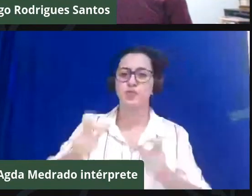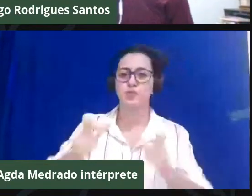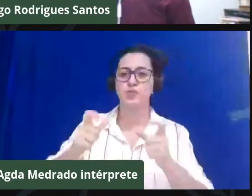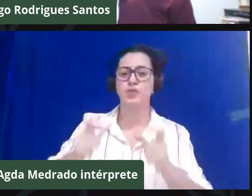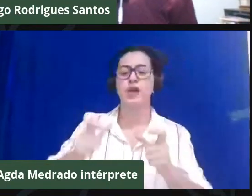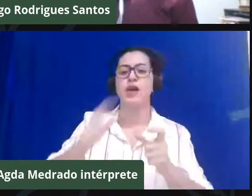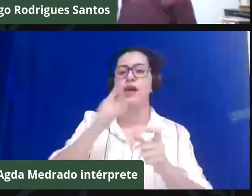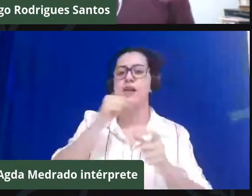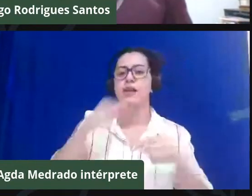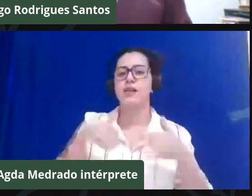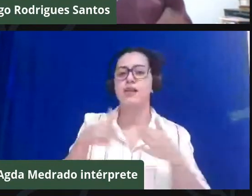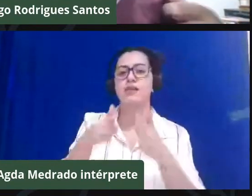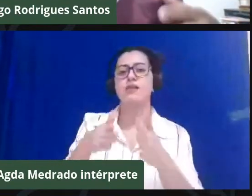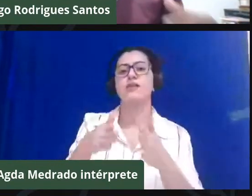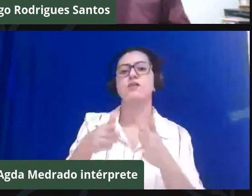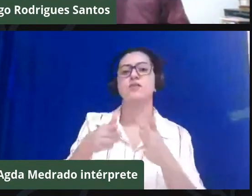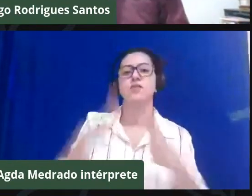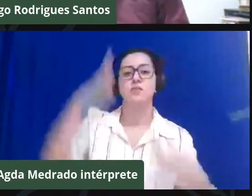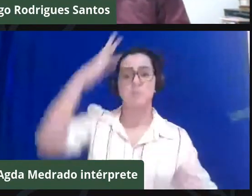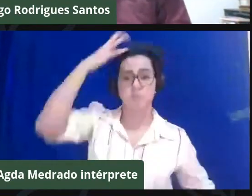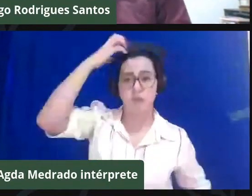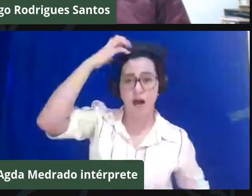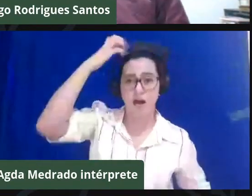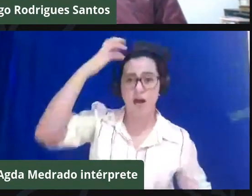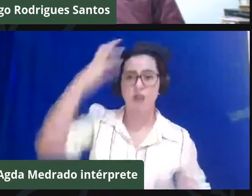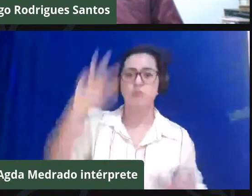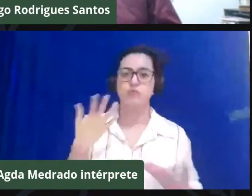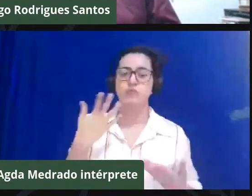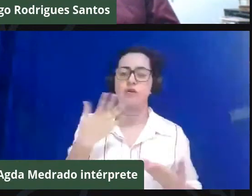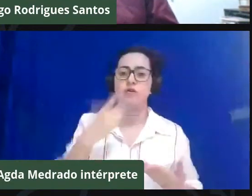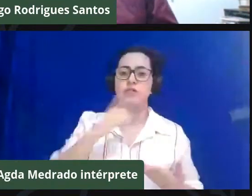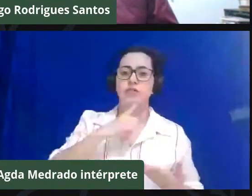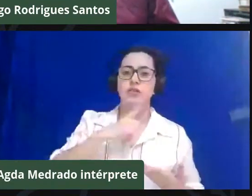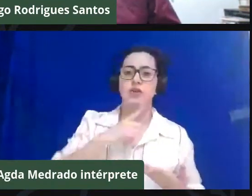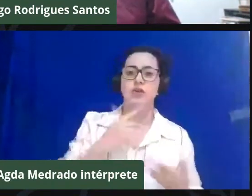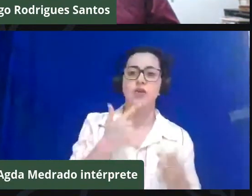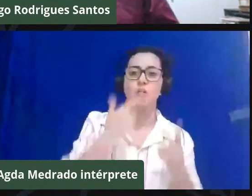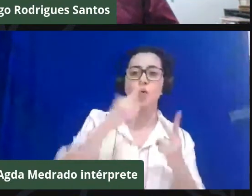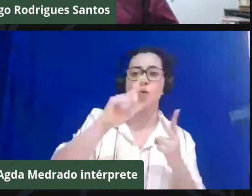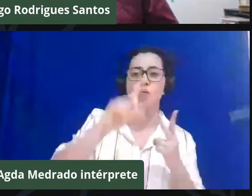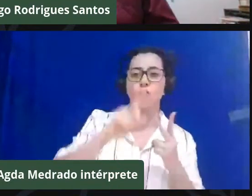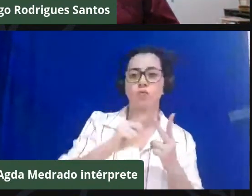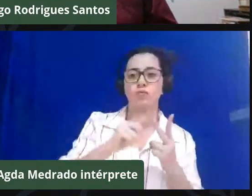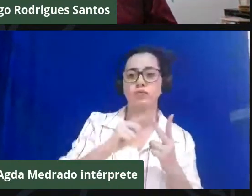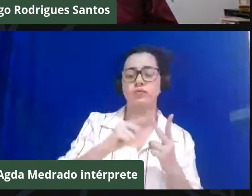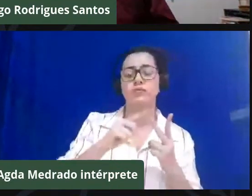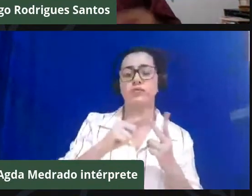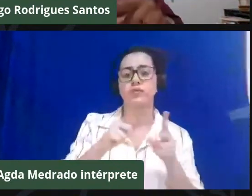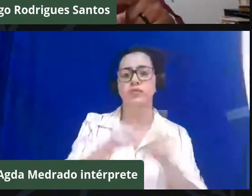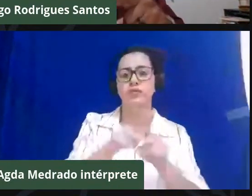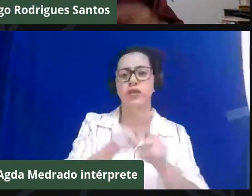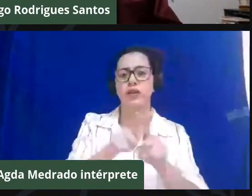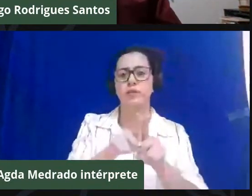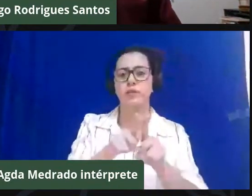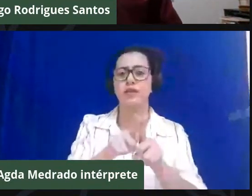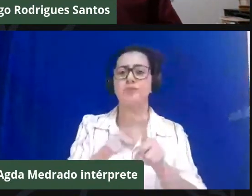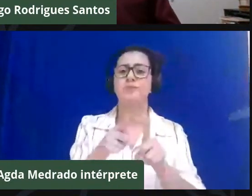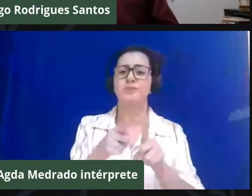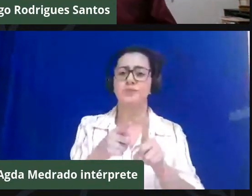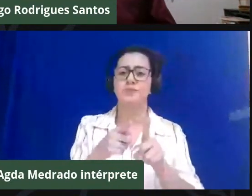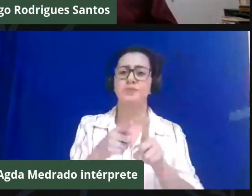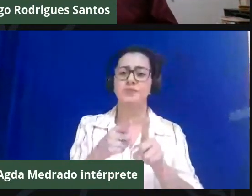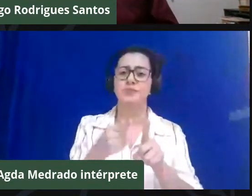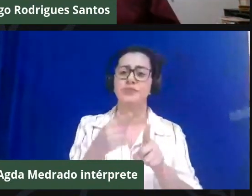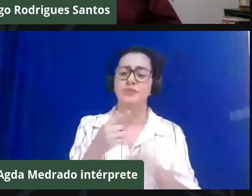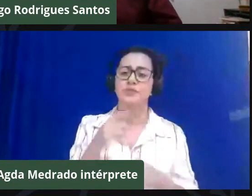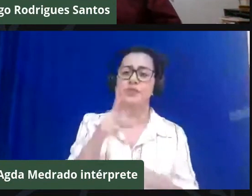Maré da mesma forma, tem cercado ali na área de todos os santos com o porto de Aratu, com o porto